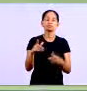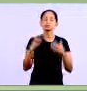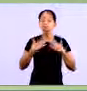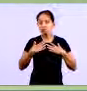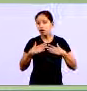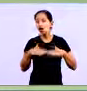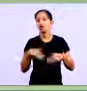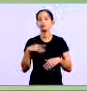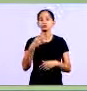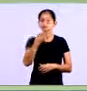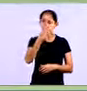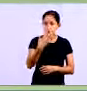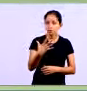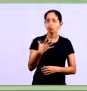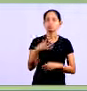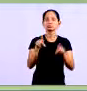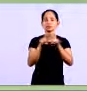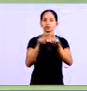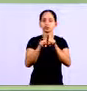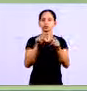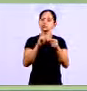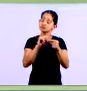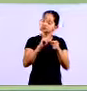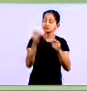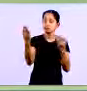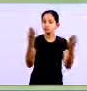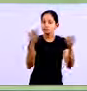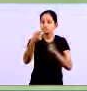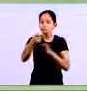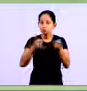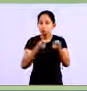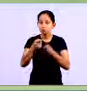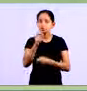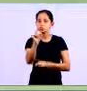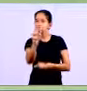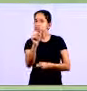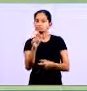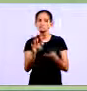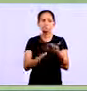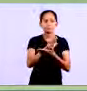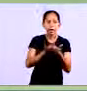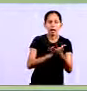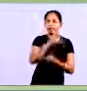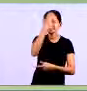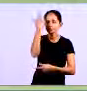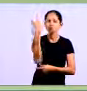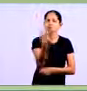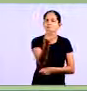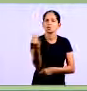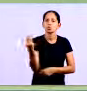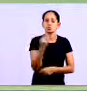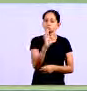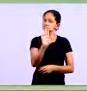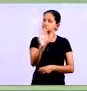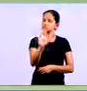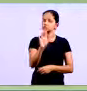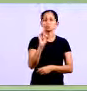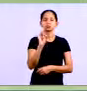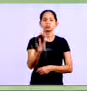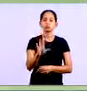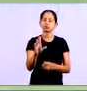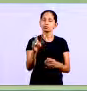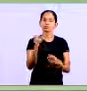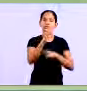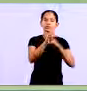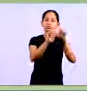ila Que a gente tem De fazer esse controle Sem gerar custos De ter que contratar pessoas Ou de perder muito tempo Para fazer Tá